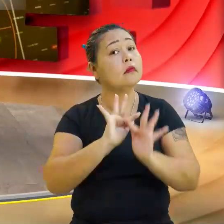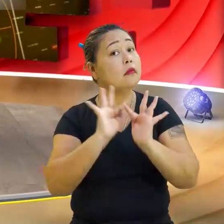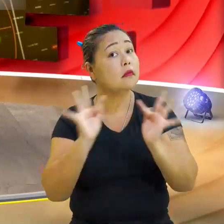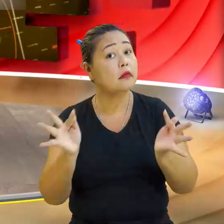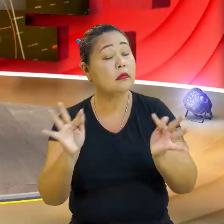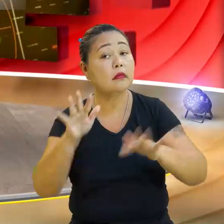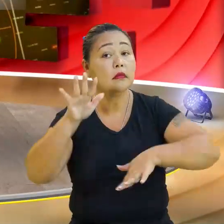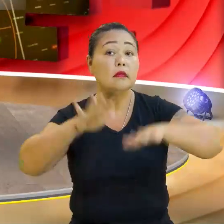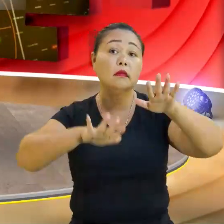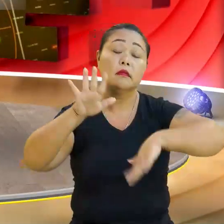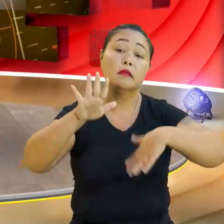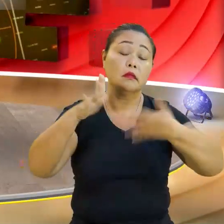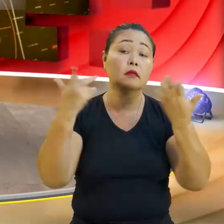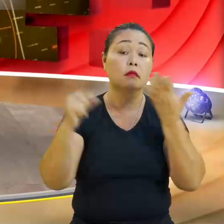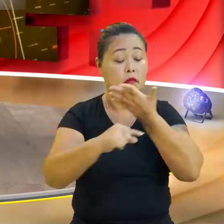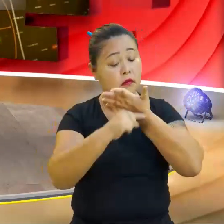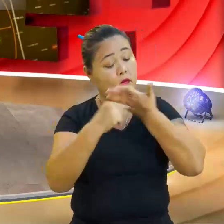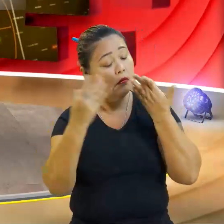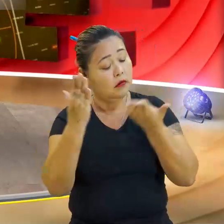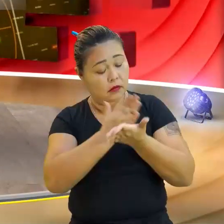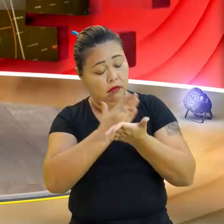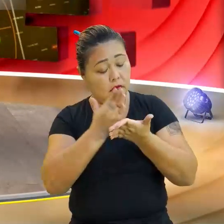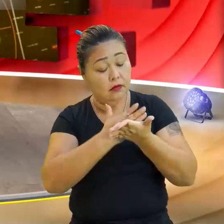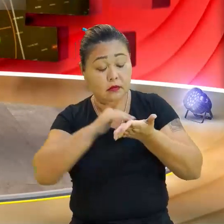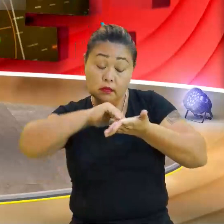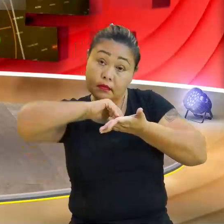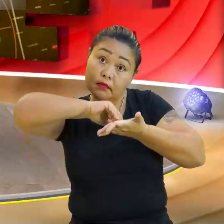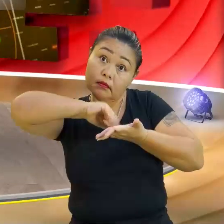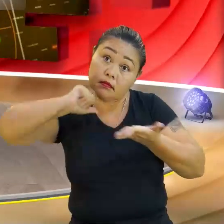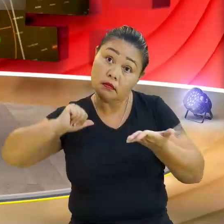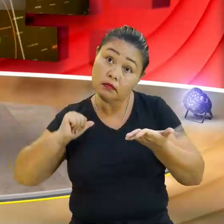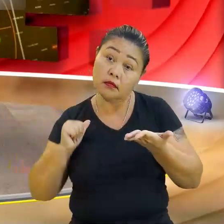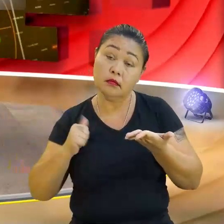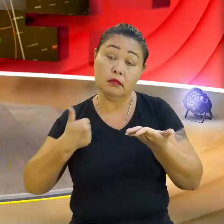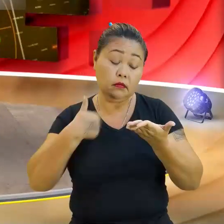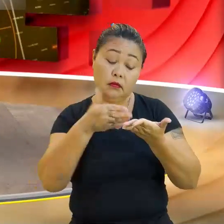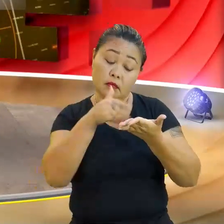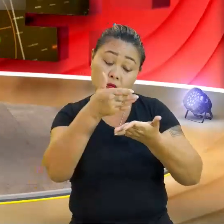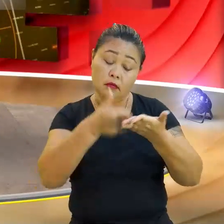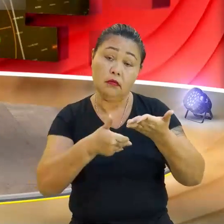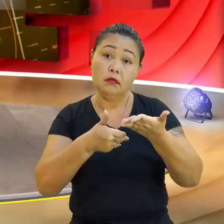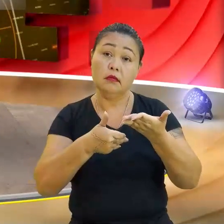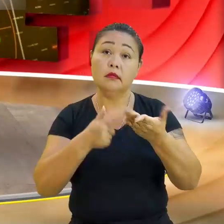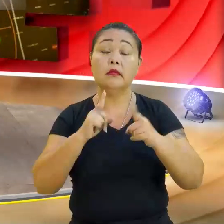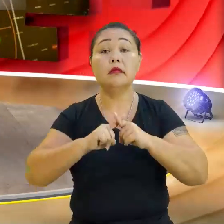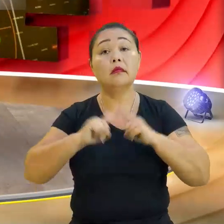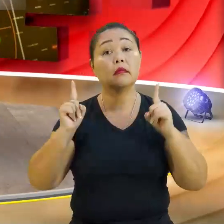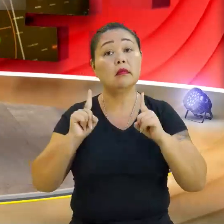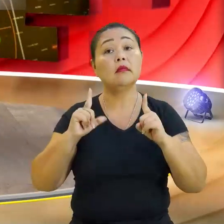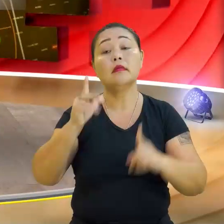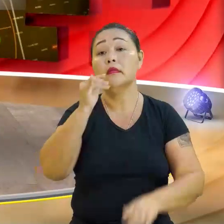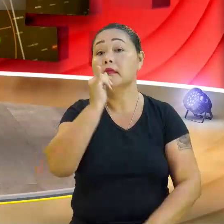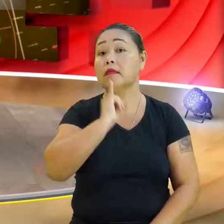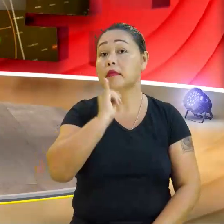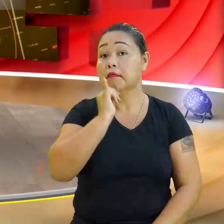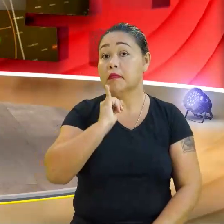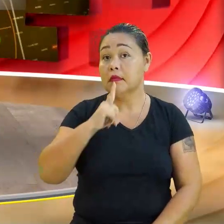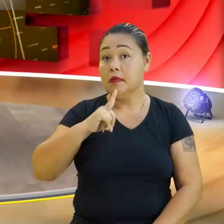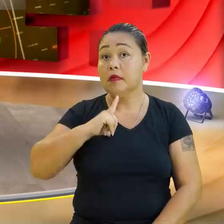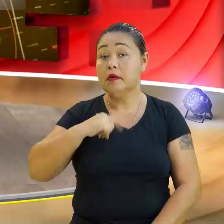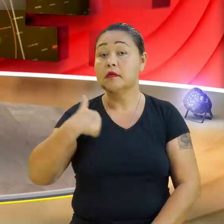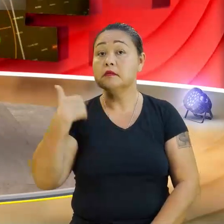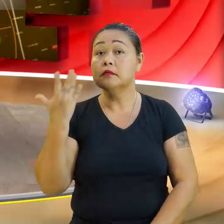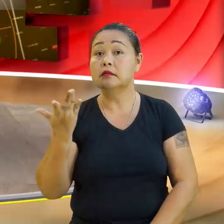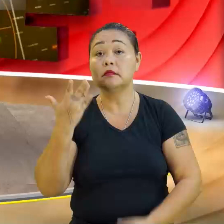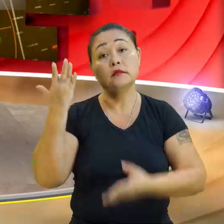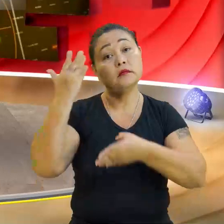Alguns autores mais modernos tentam tirar essa função do quadro. Mas não, por exemplo, se eu sou um